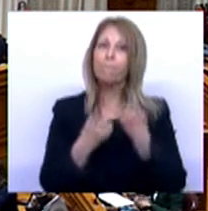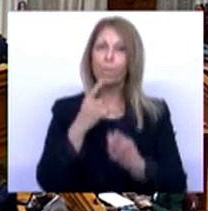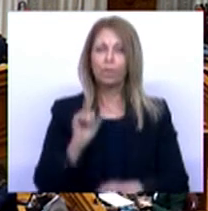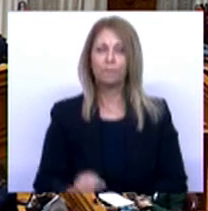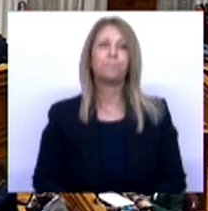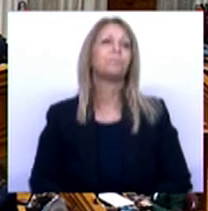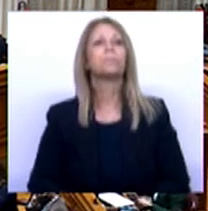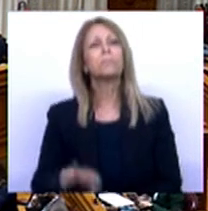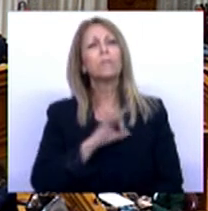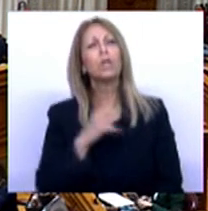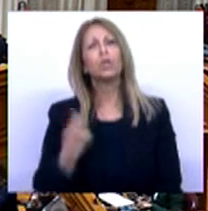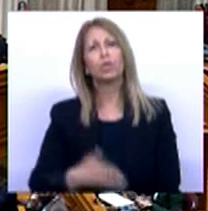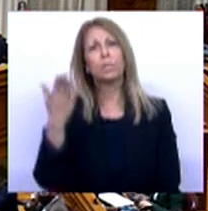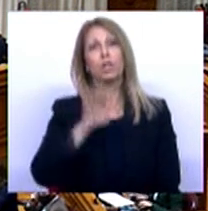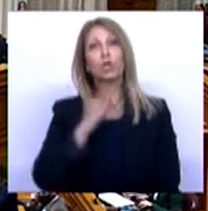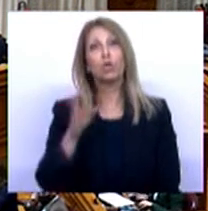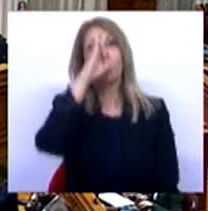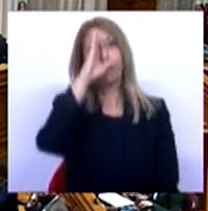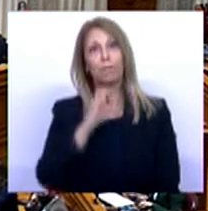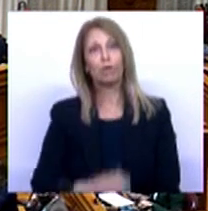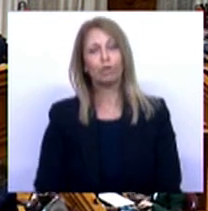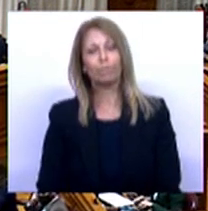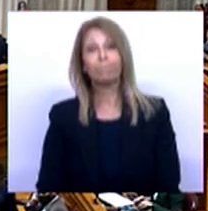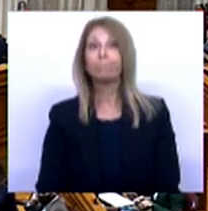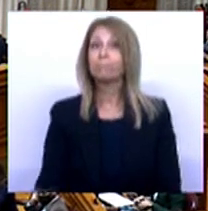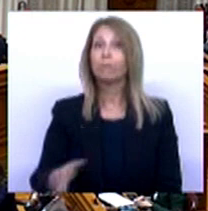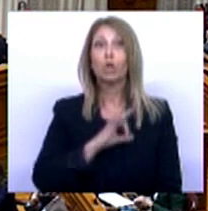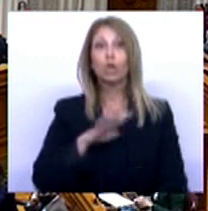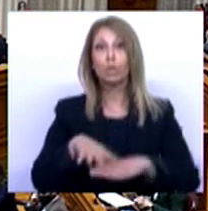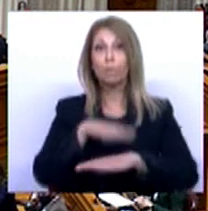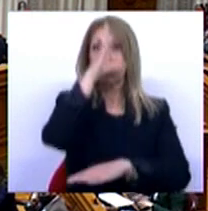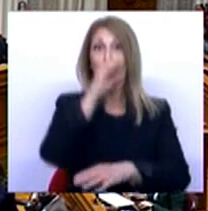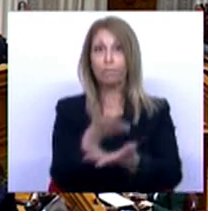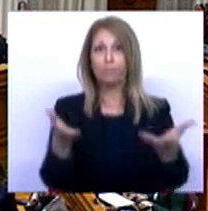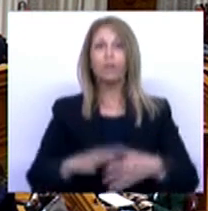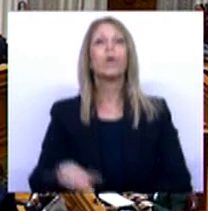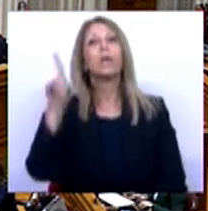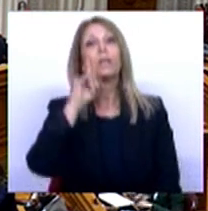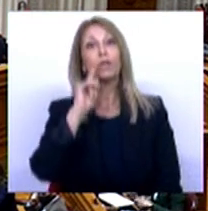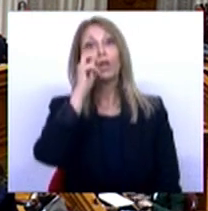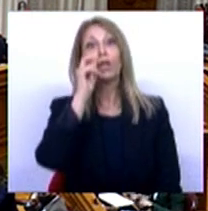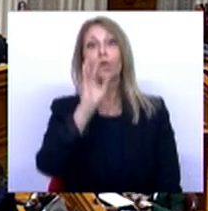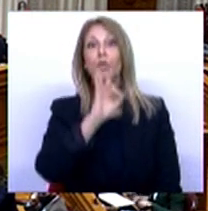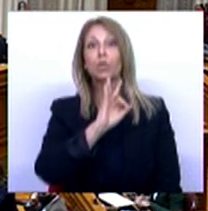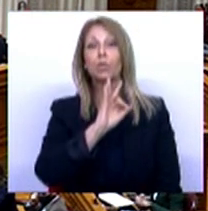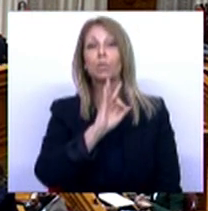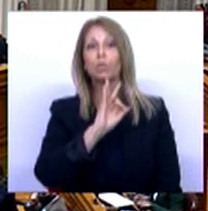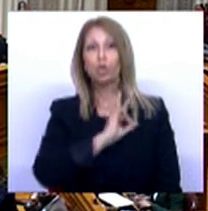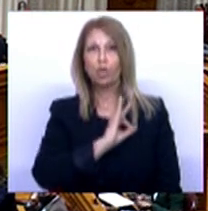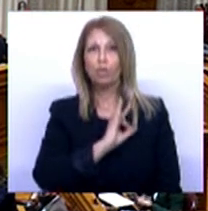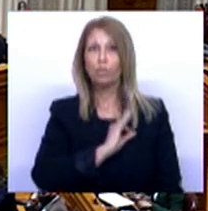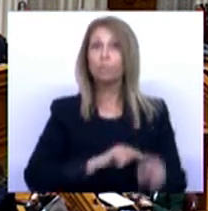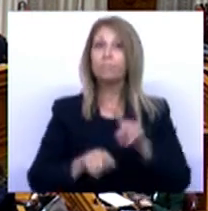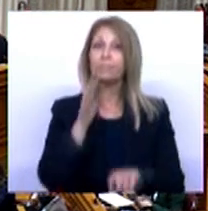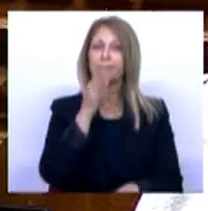Senhor Presidente, Senhor Primeiro-Ministro, Primeiro-Ministro, Srs. Membros do Governo, Sras. e